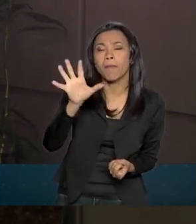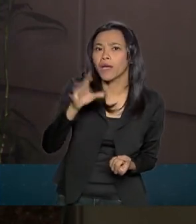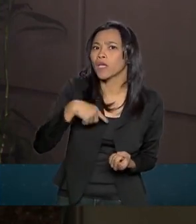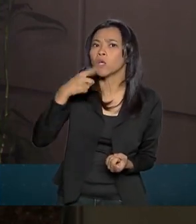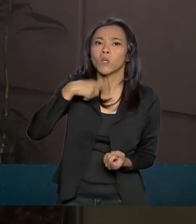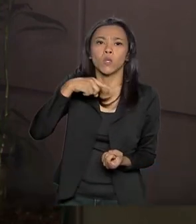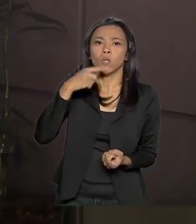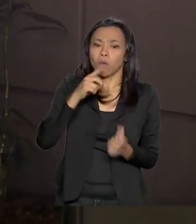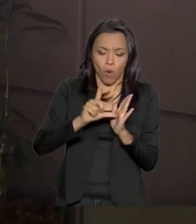chegariam com o varejo normal.